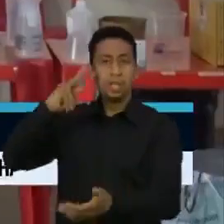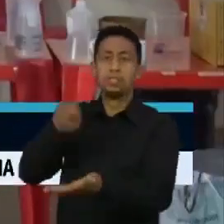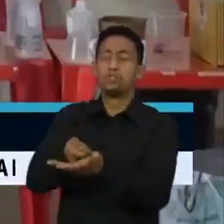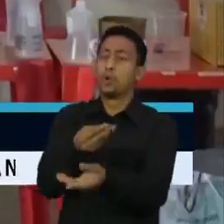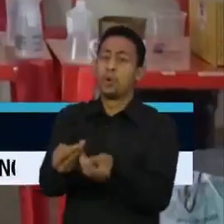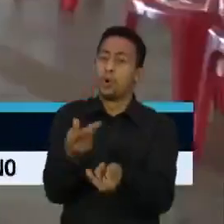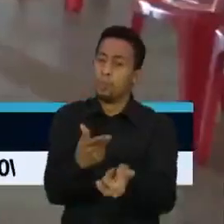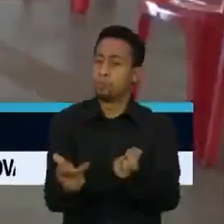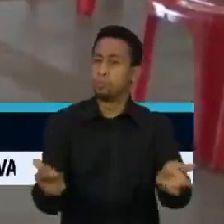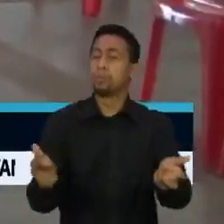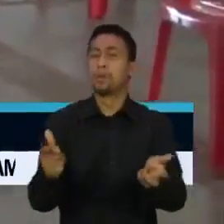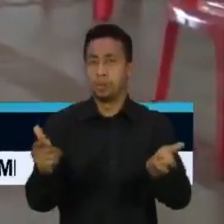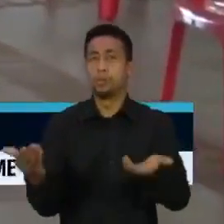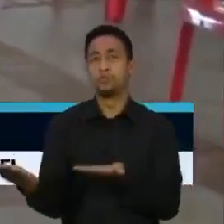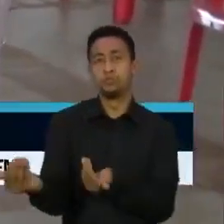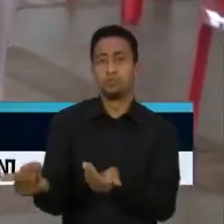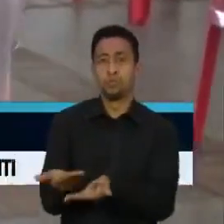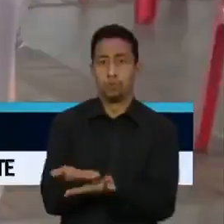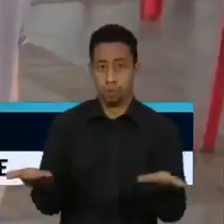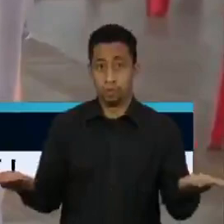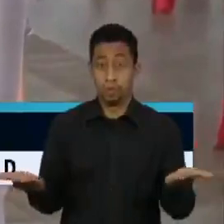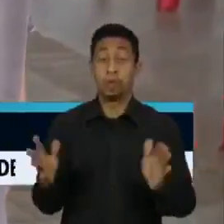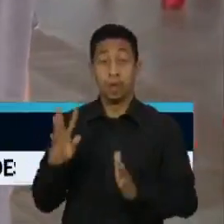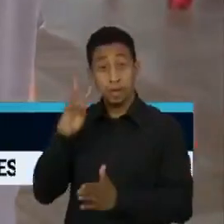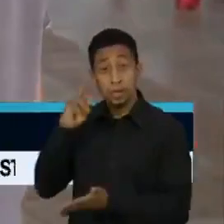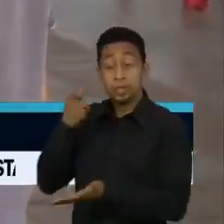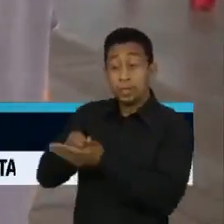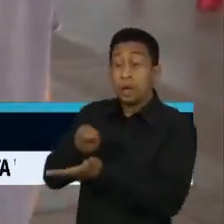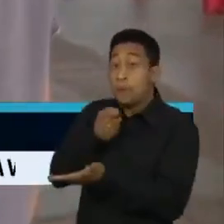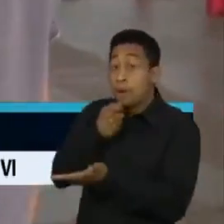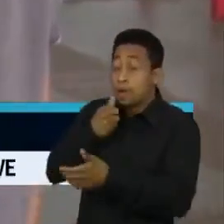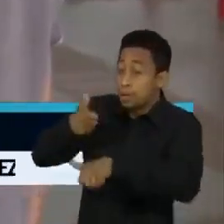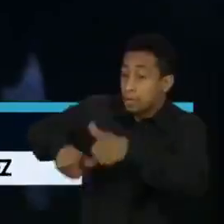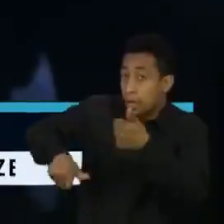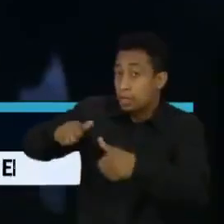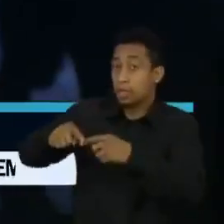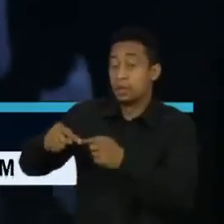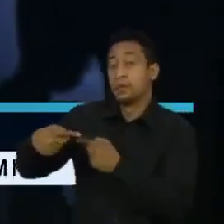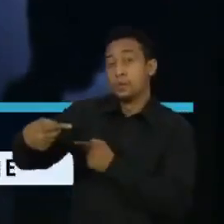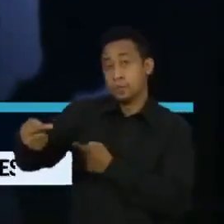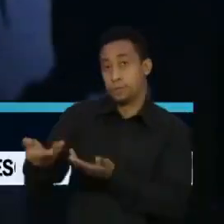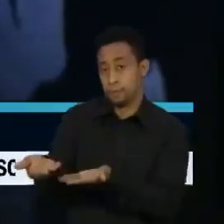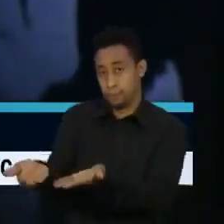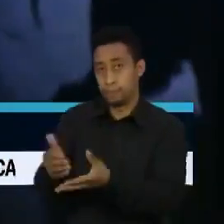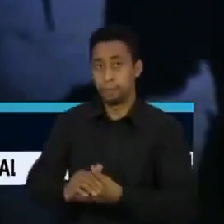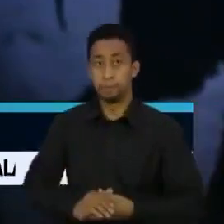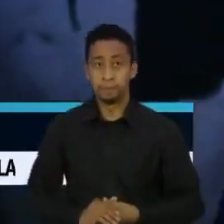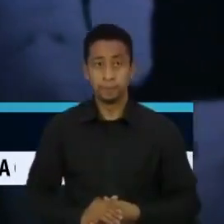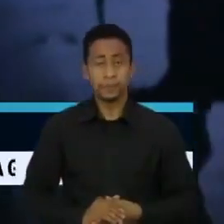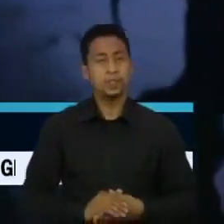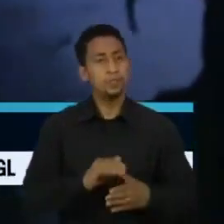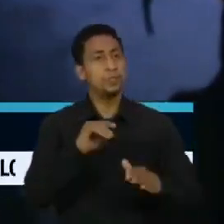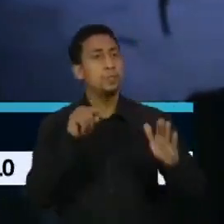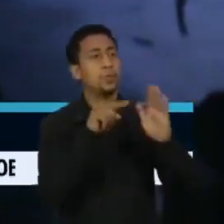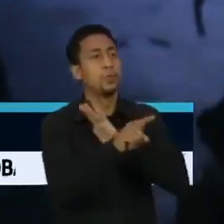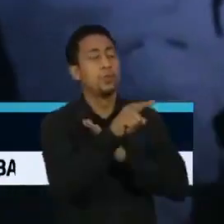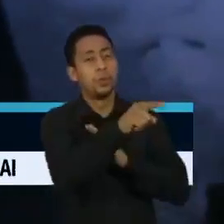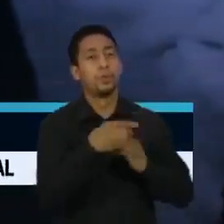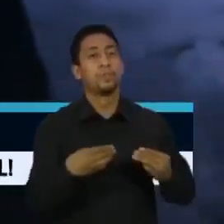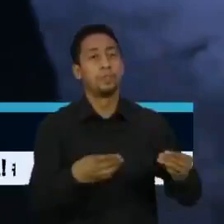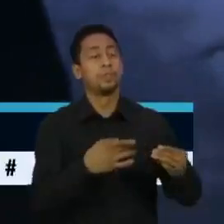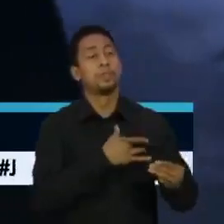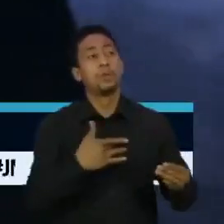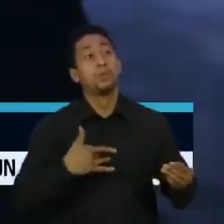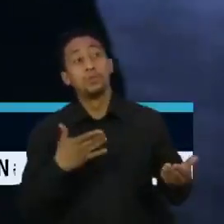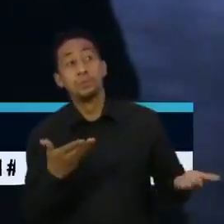imunização de jovens. A decisão ainda deve ser analisada pelo plenário. Nós procuramos o Ministério da Saúde, mas